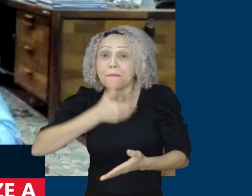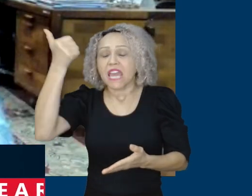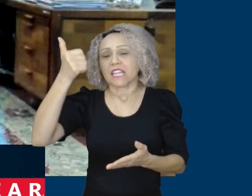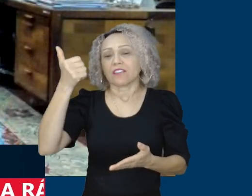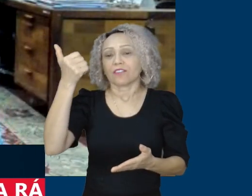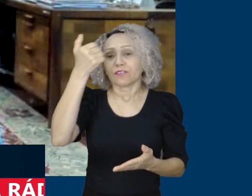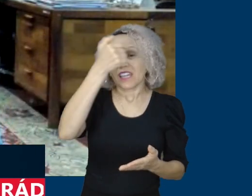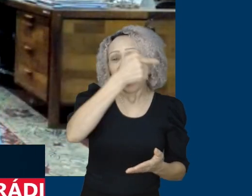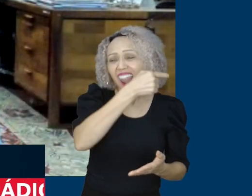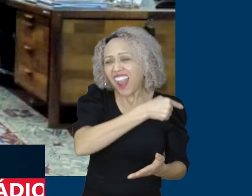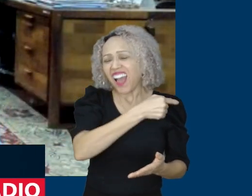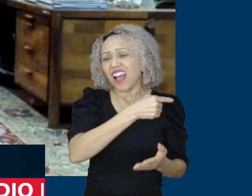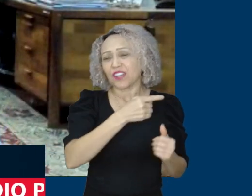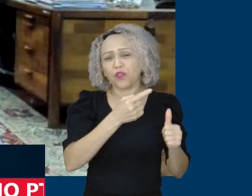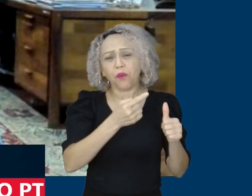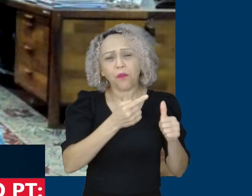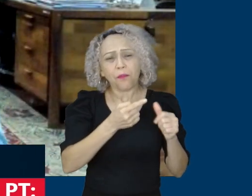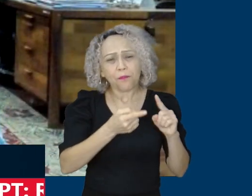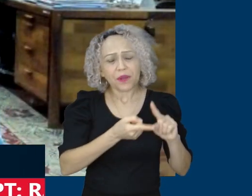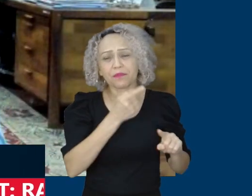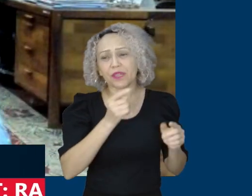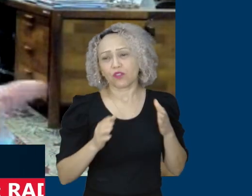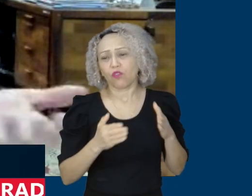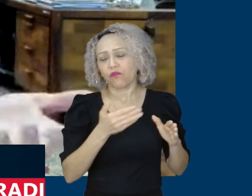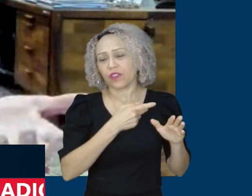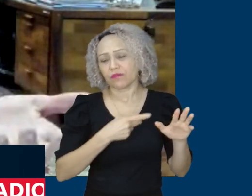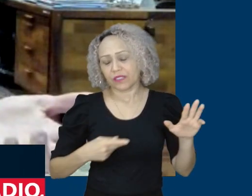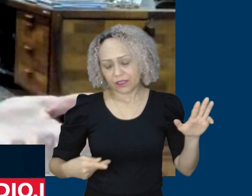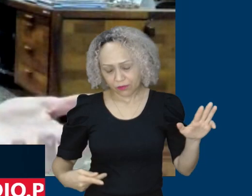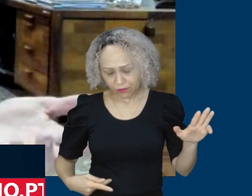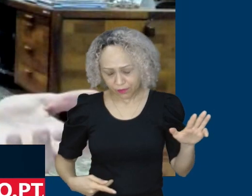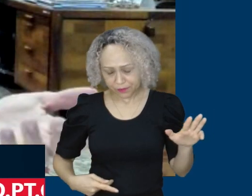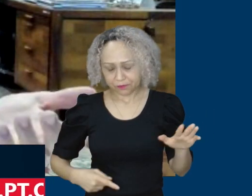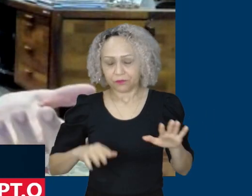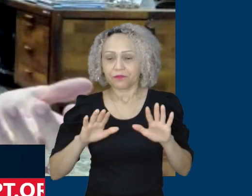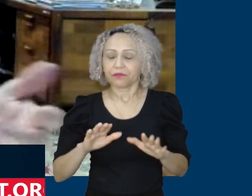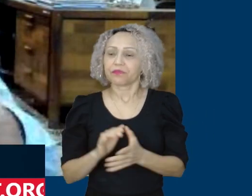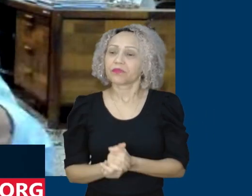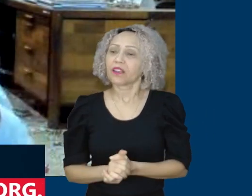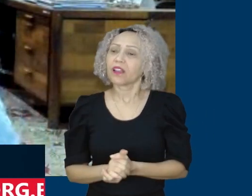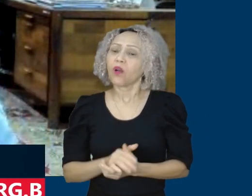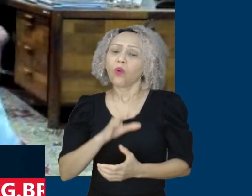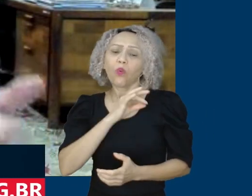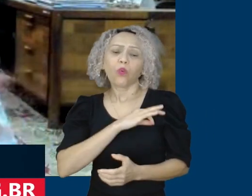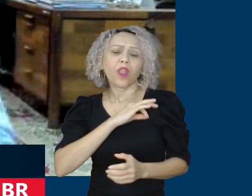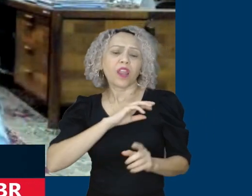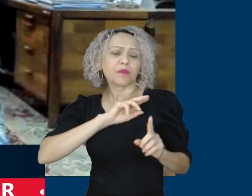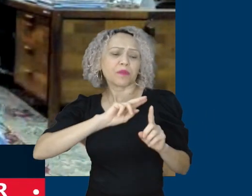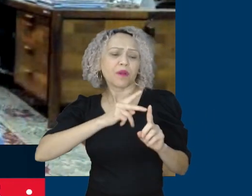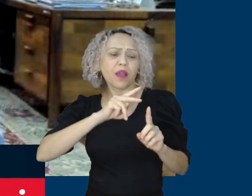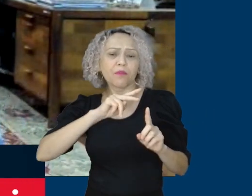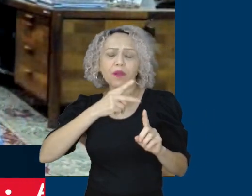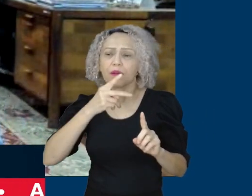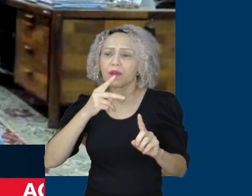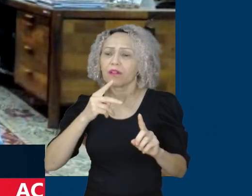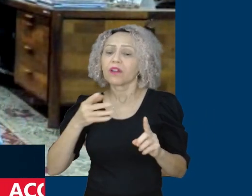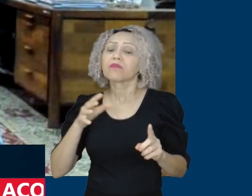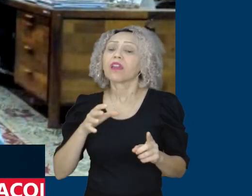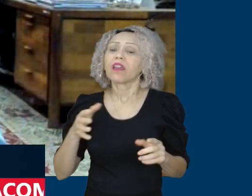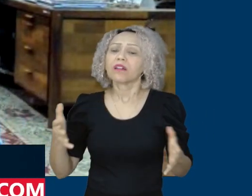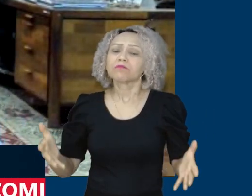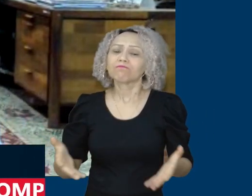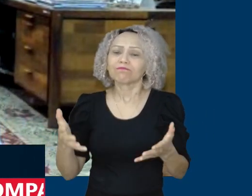mínimo vem consolidar uma política de base salarial no país, estimulando que os acordos coletivos